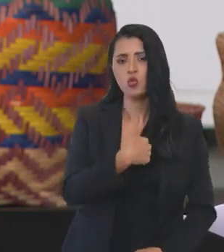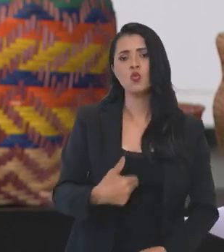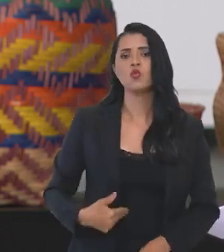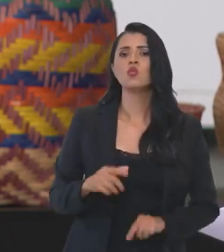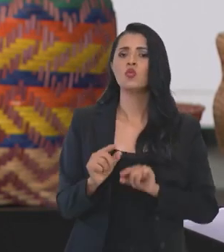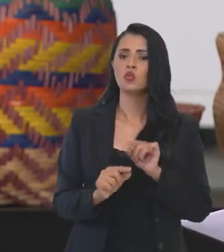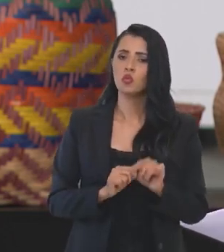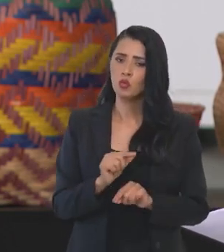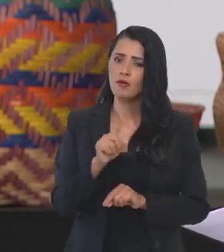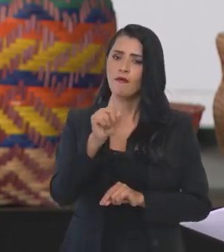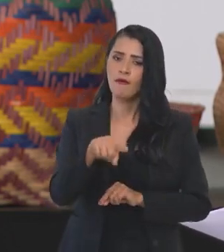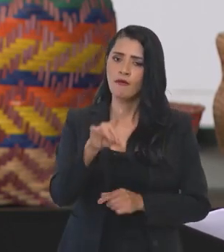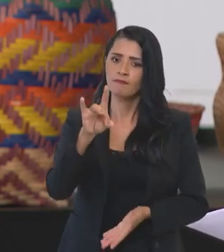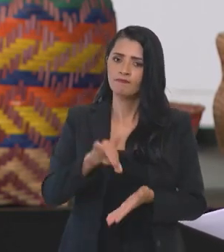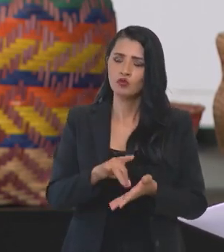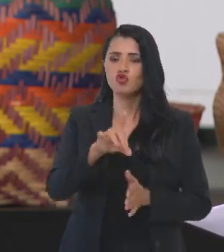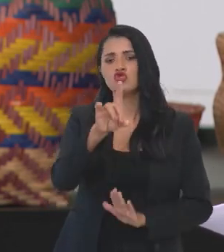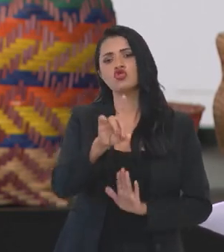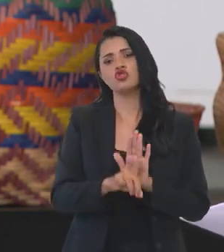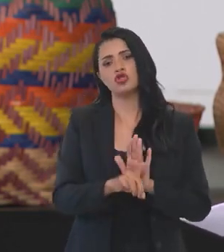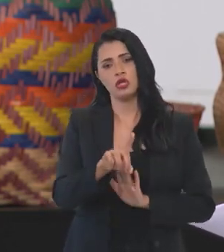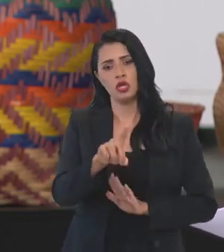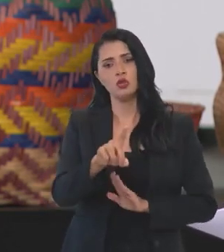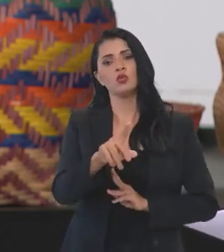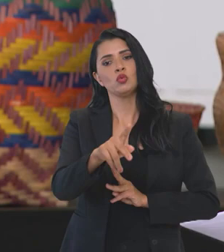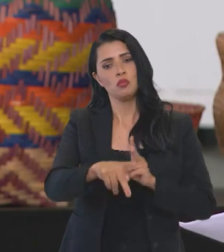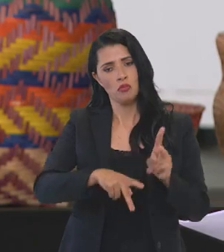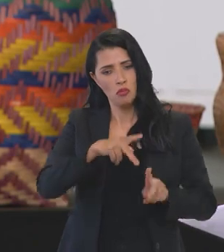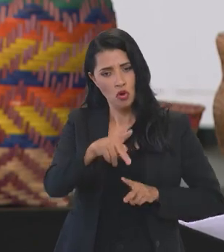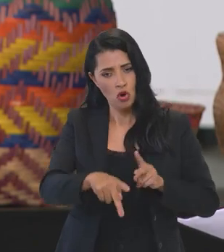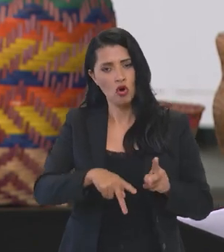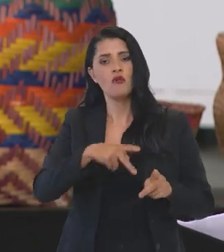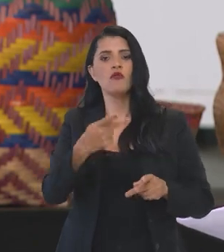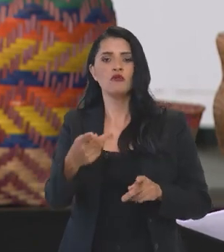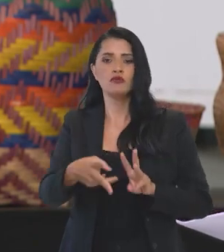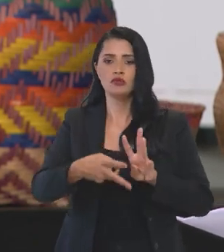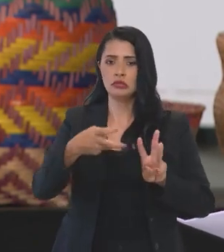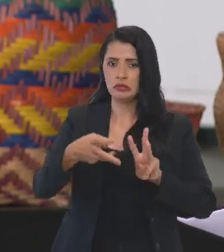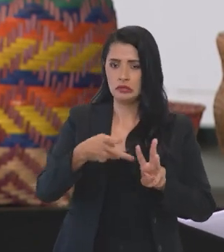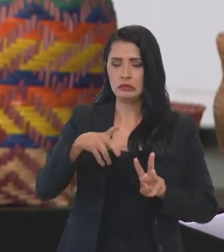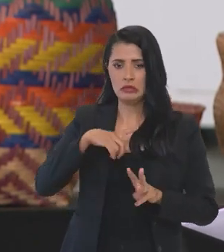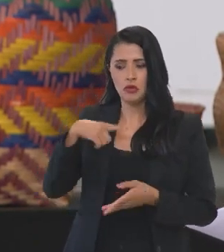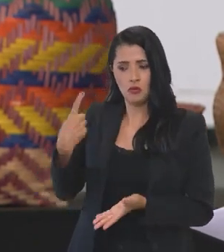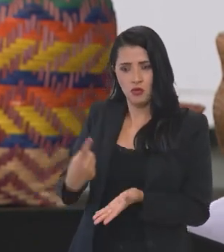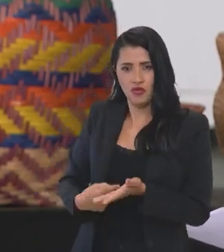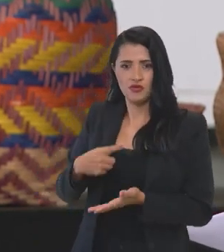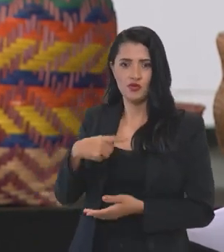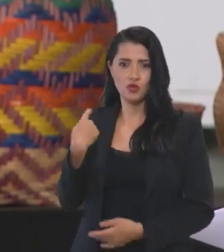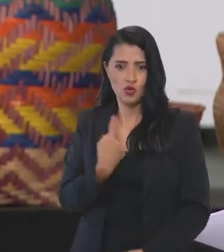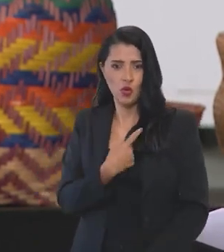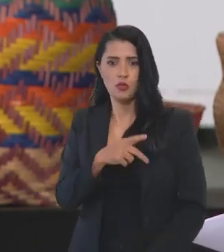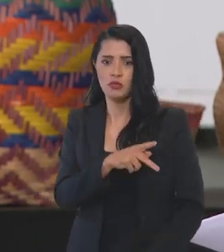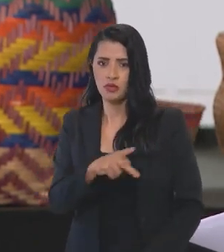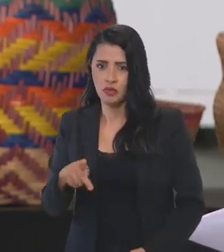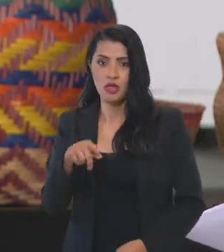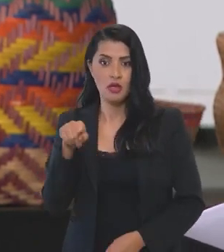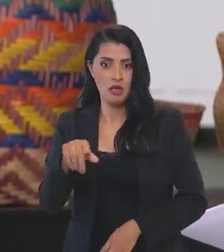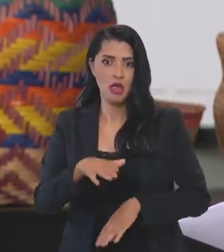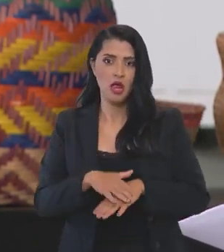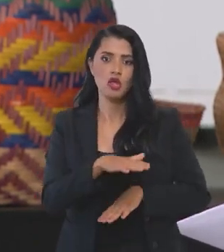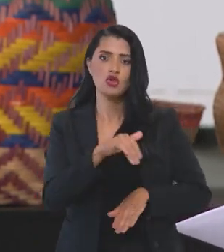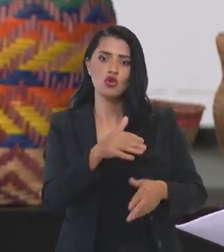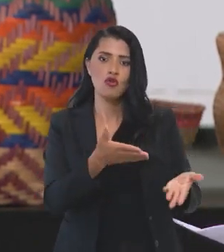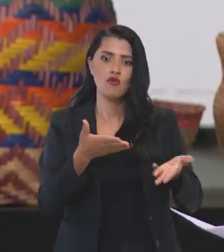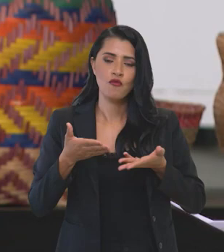gestão a consolidar o direito dos povos indígenas. Então, quando tem um compromisso do nosso presidente e